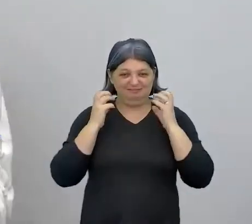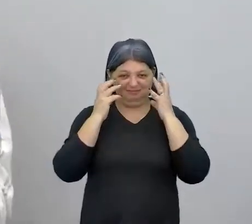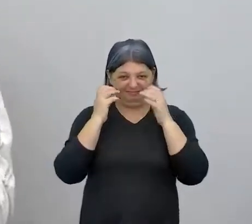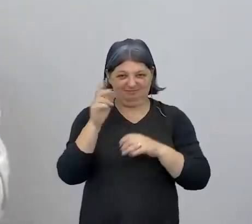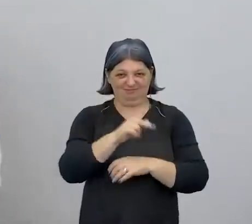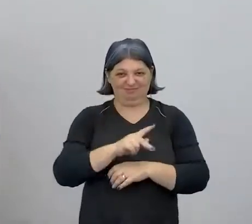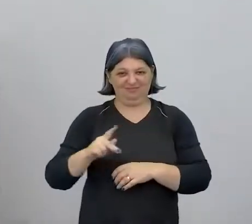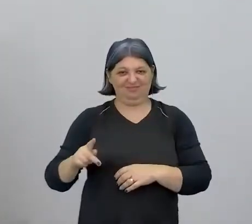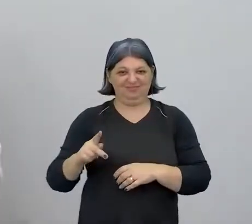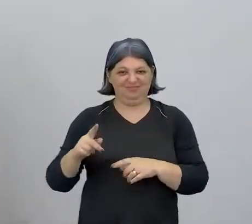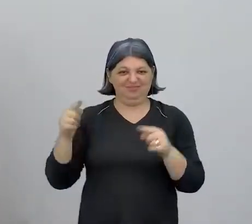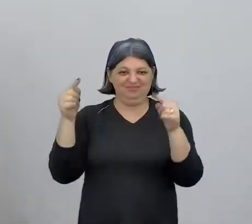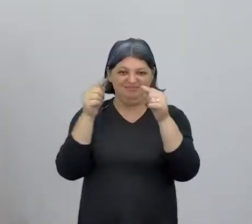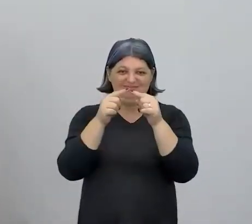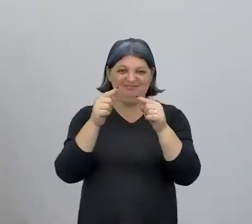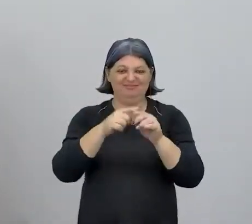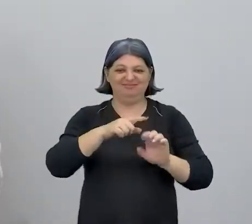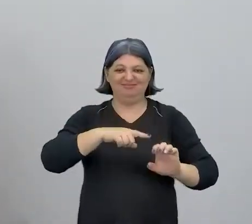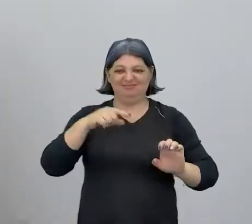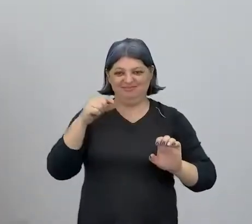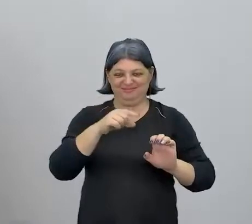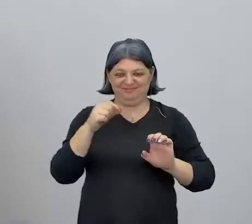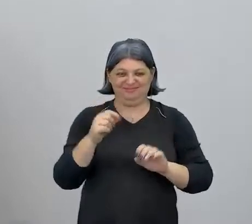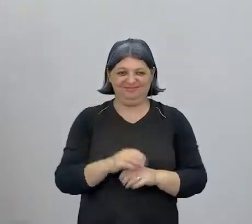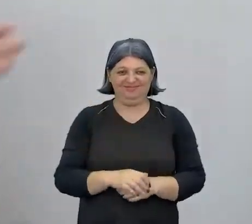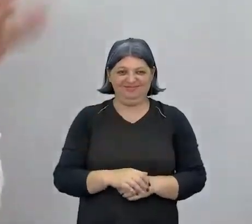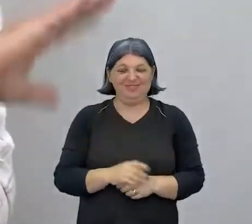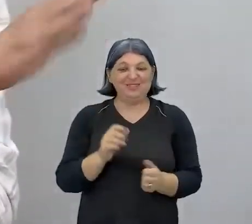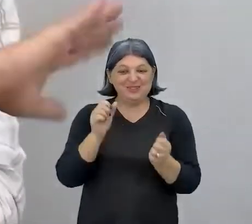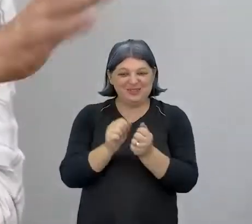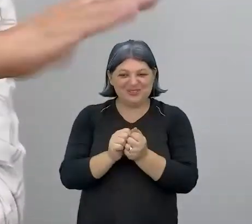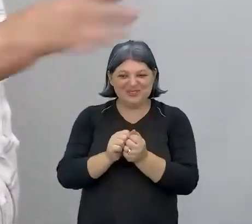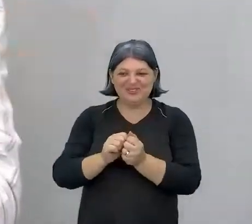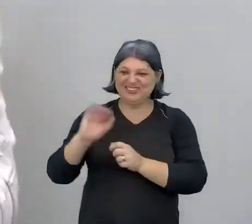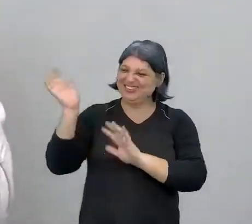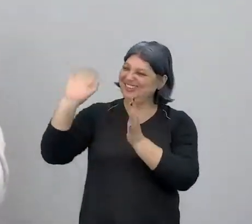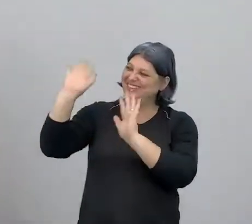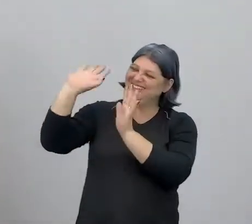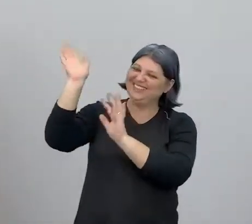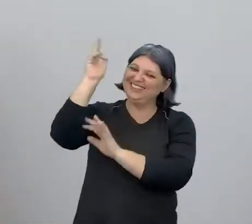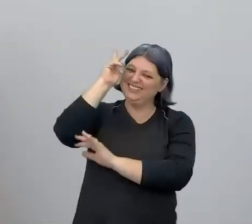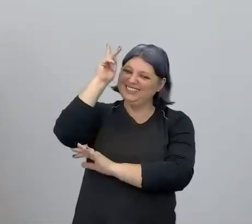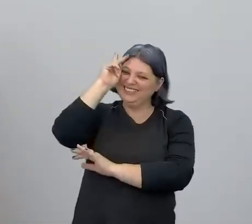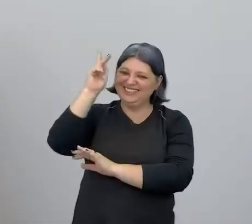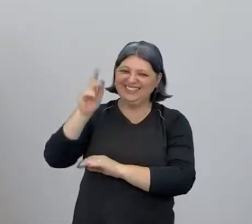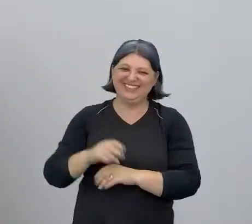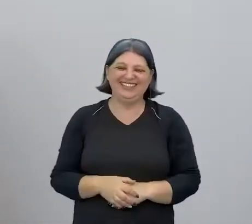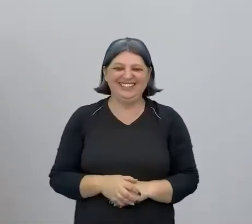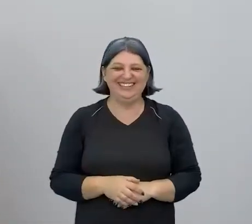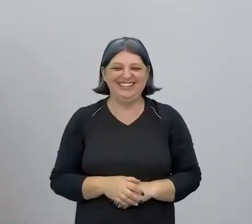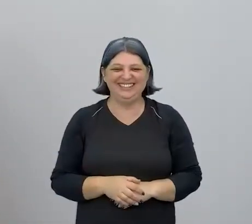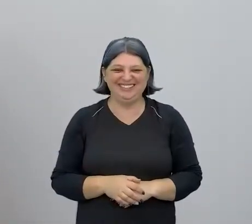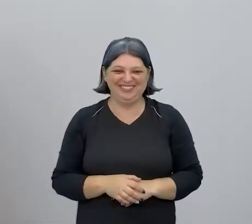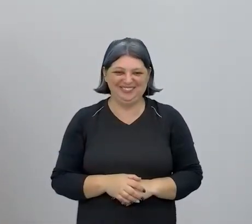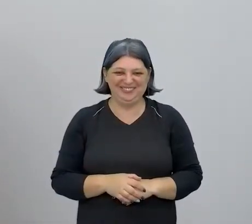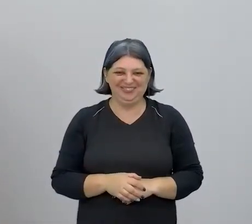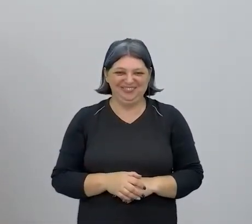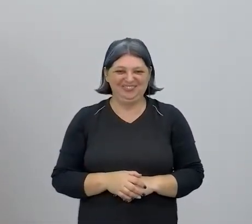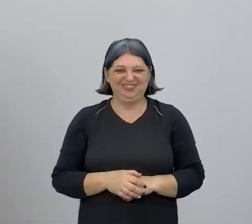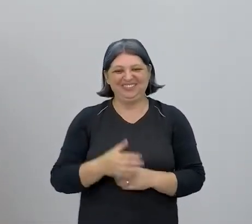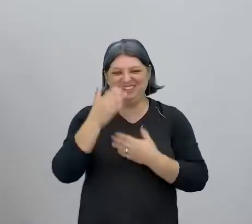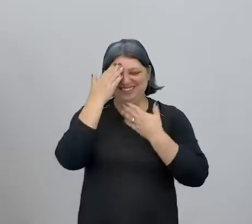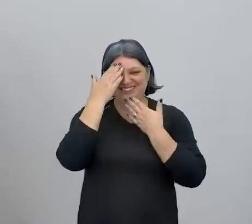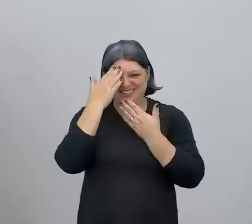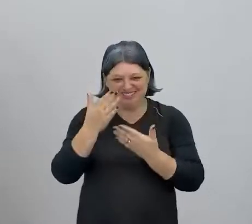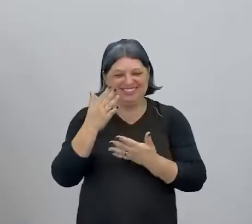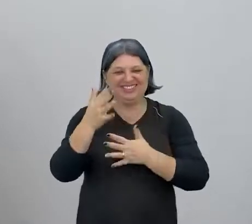seu professor de Conexão Empreendedora, né? E eu tô aqui com a Kátia, seja muito bem-vinda também, muito obrigado por levar minha voz onde eu não posso